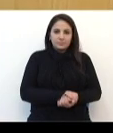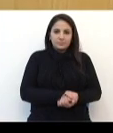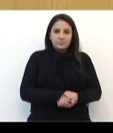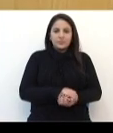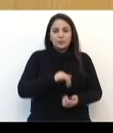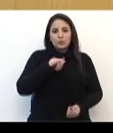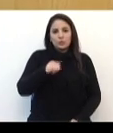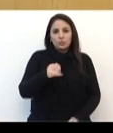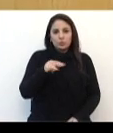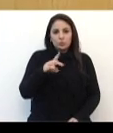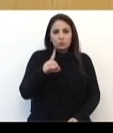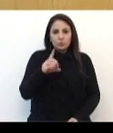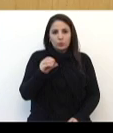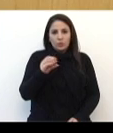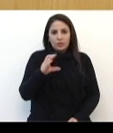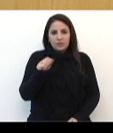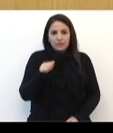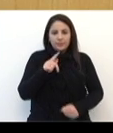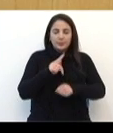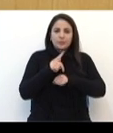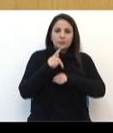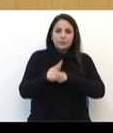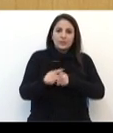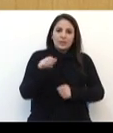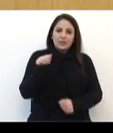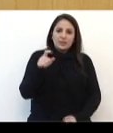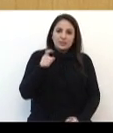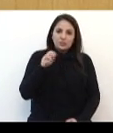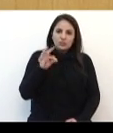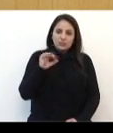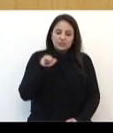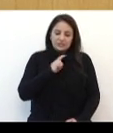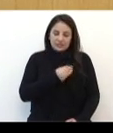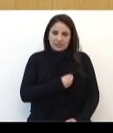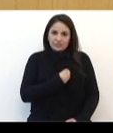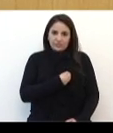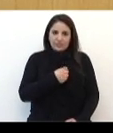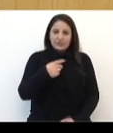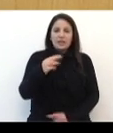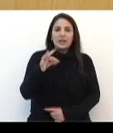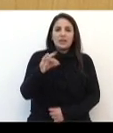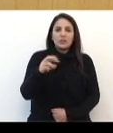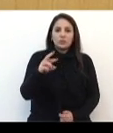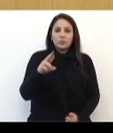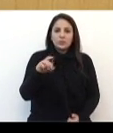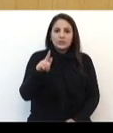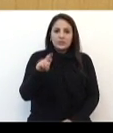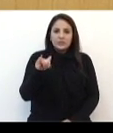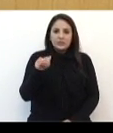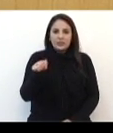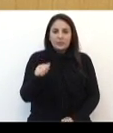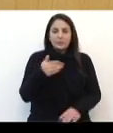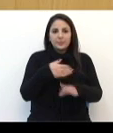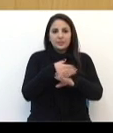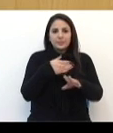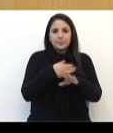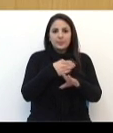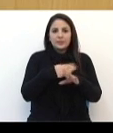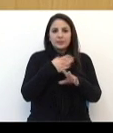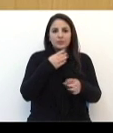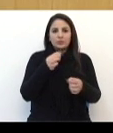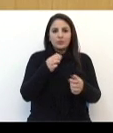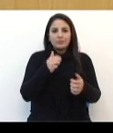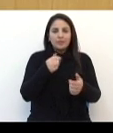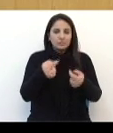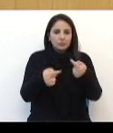O judoca passo-fundense Alexandre Meneghini está na Turquia participando dos Jogos Mundiais Escolares.